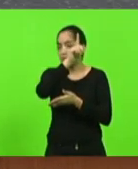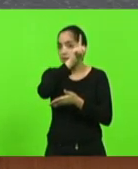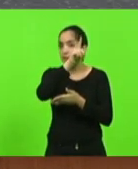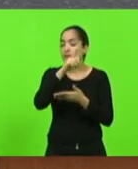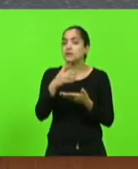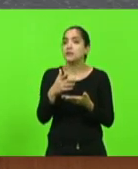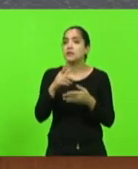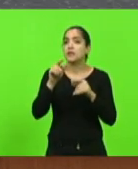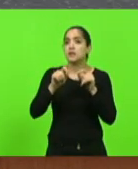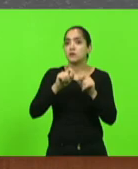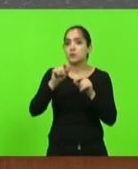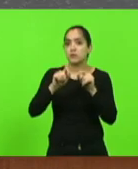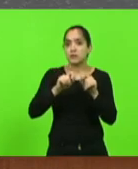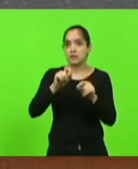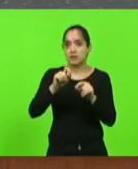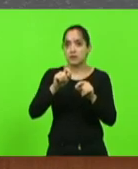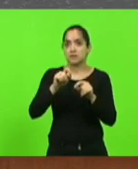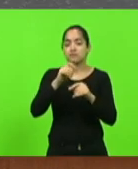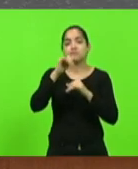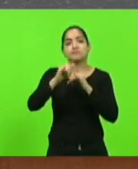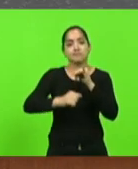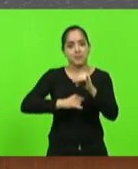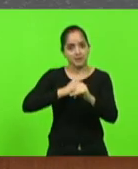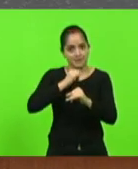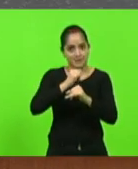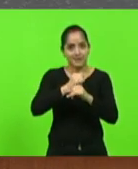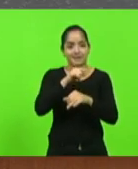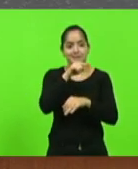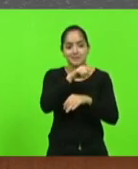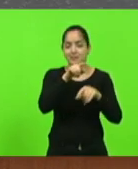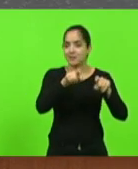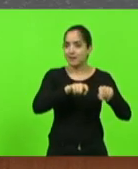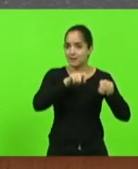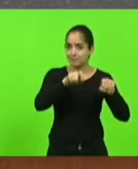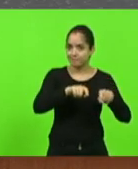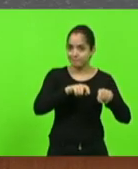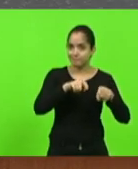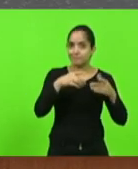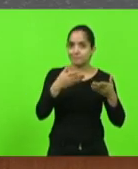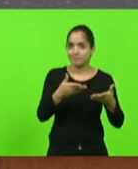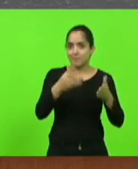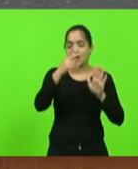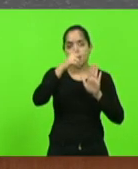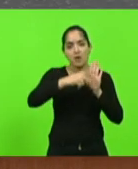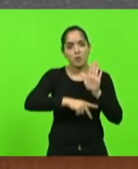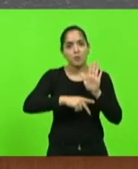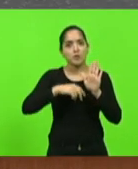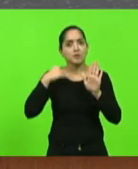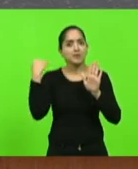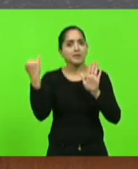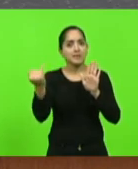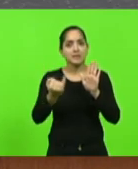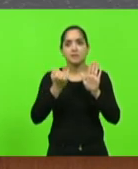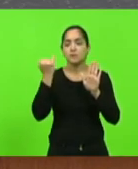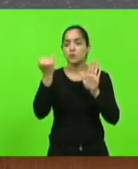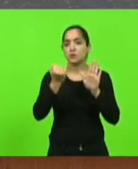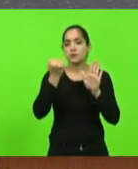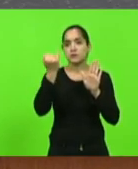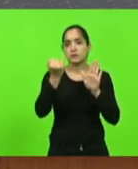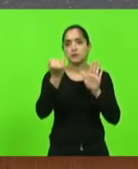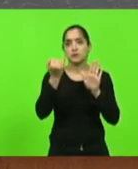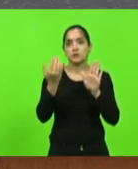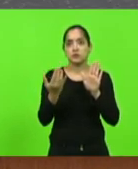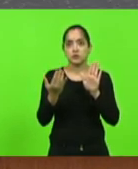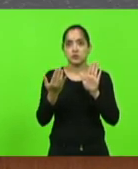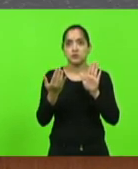trata da internet no campo isso é um programa importantíssimo e entendo